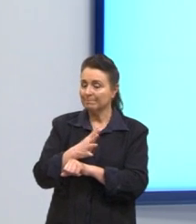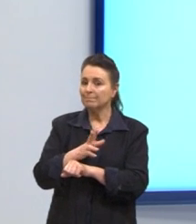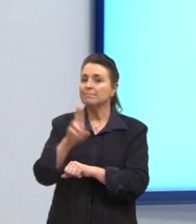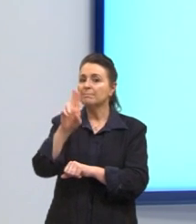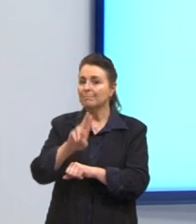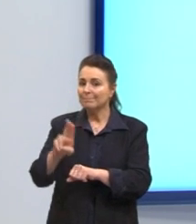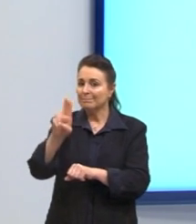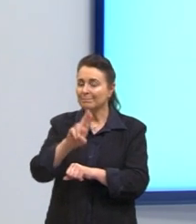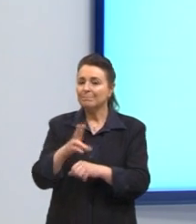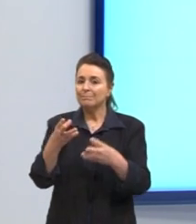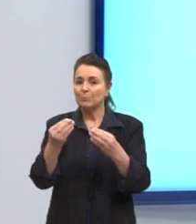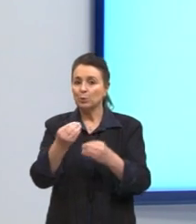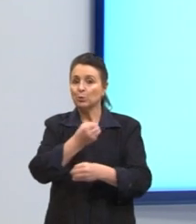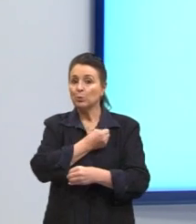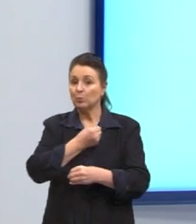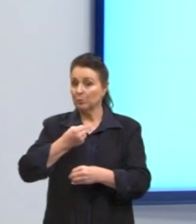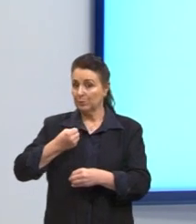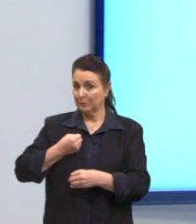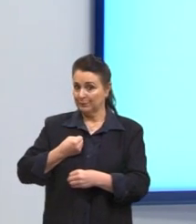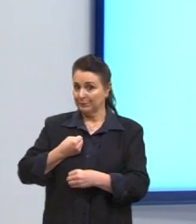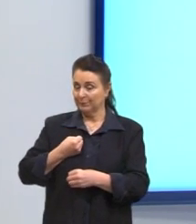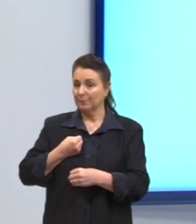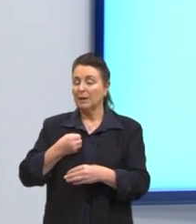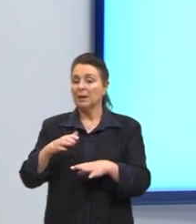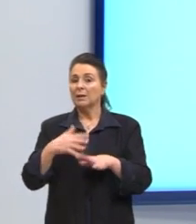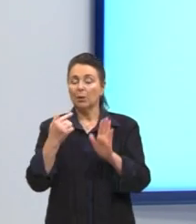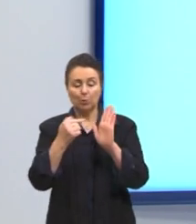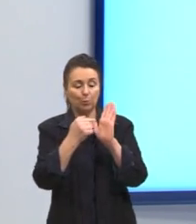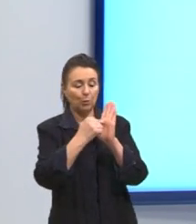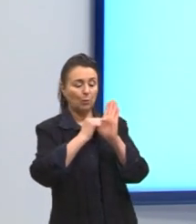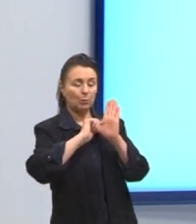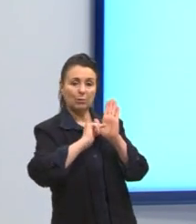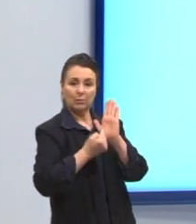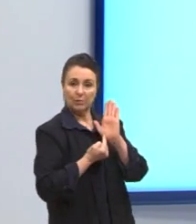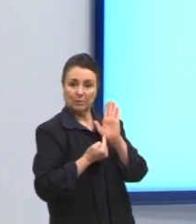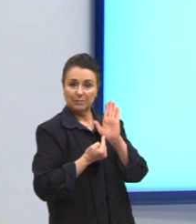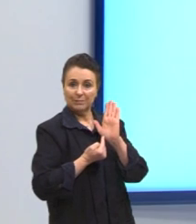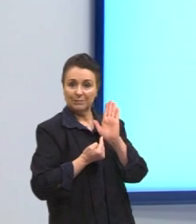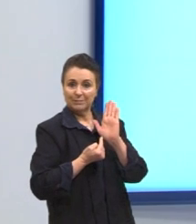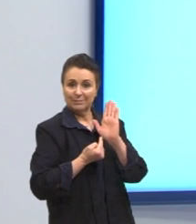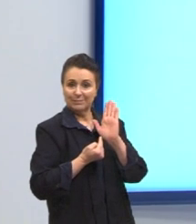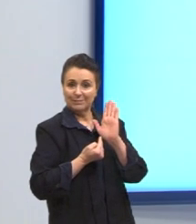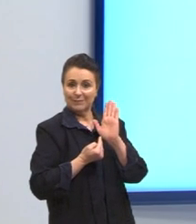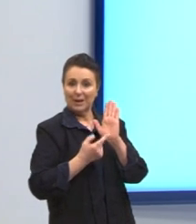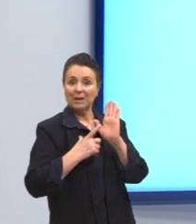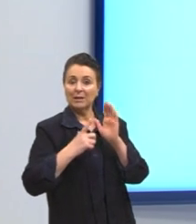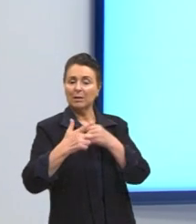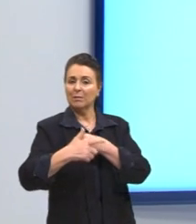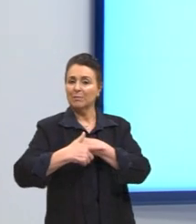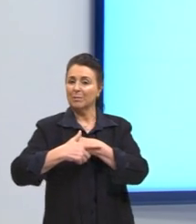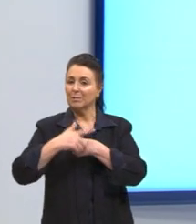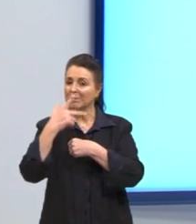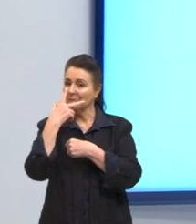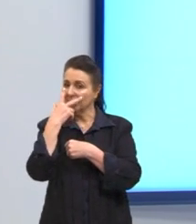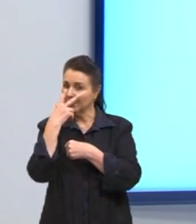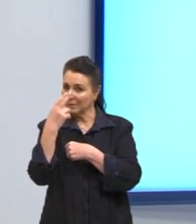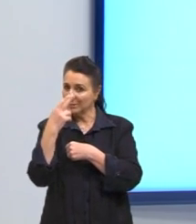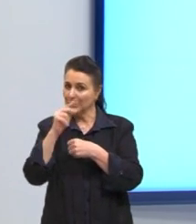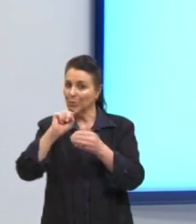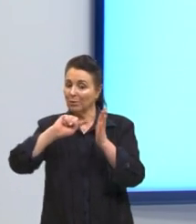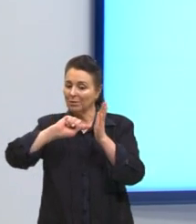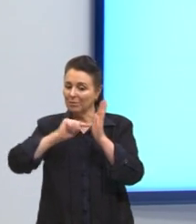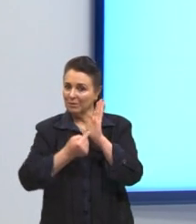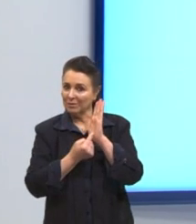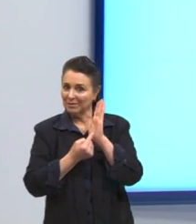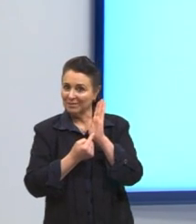usada em numerações. Então, este ponto e vírgula, ele vai ter um papel parecido com o da vírgula.